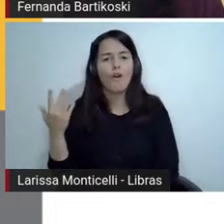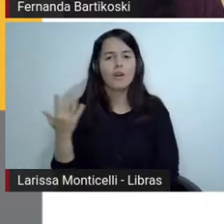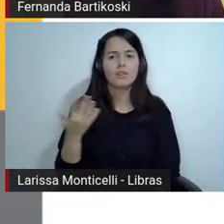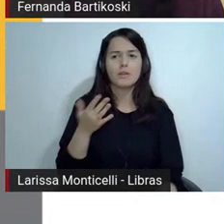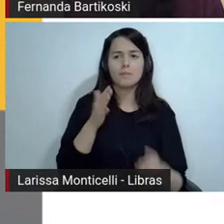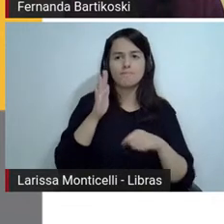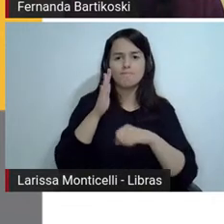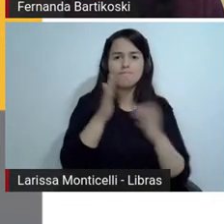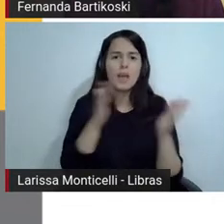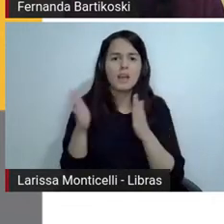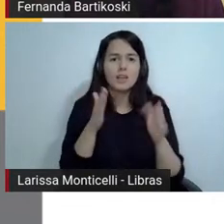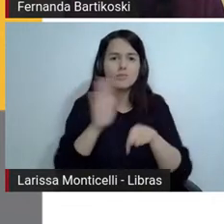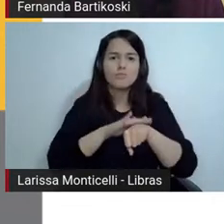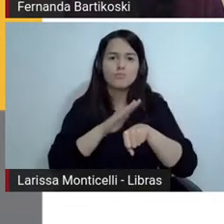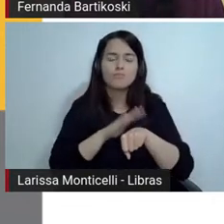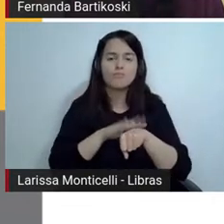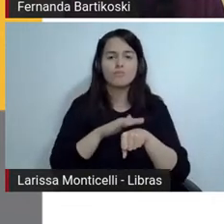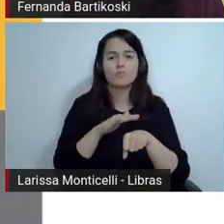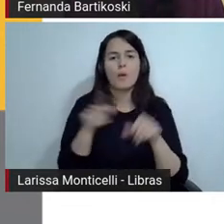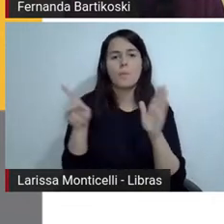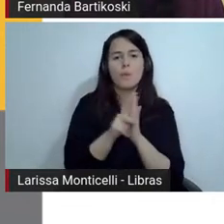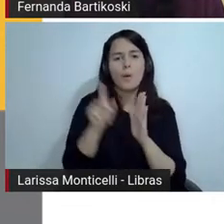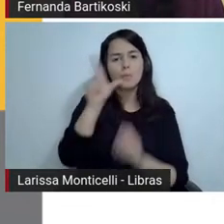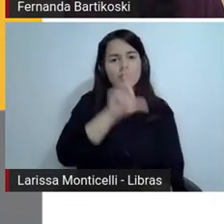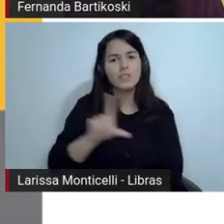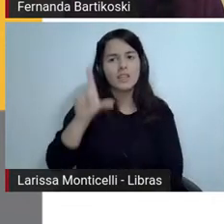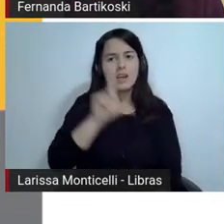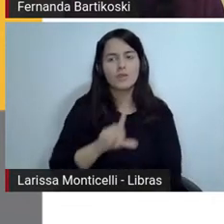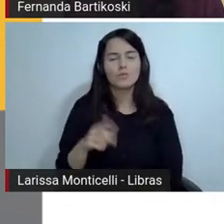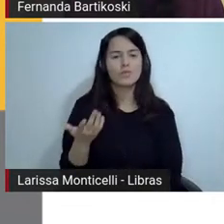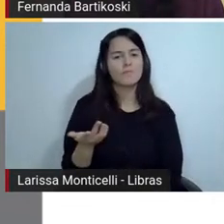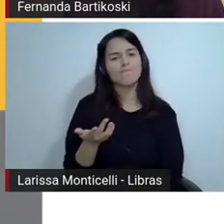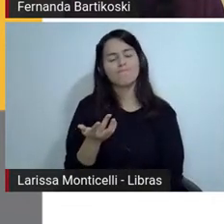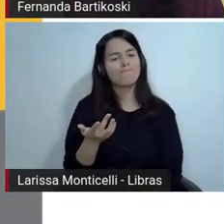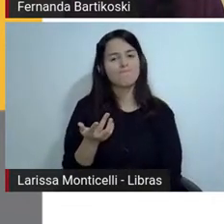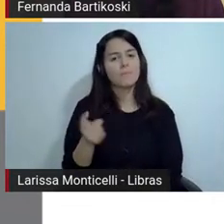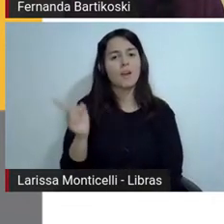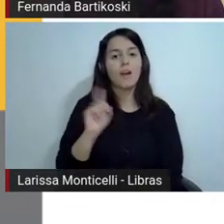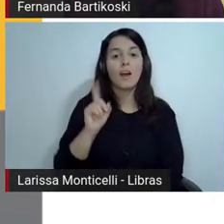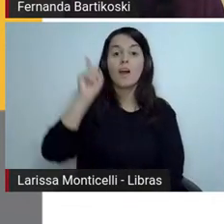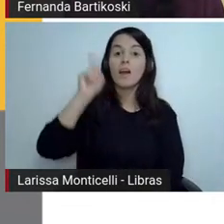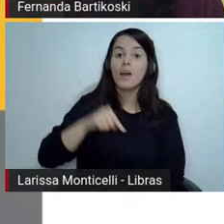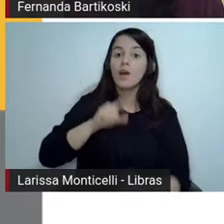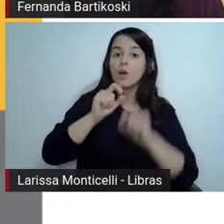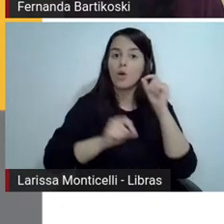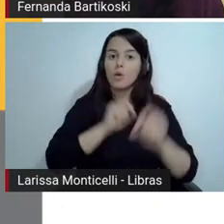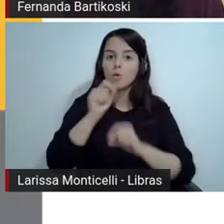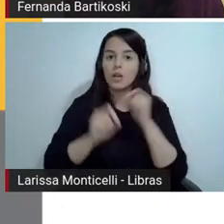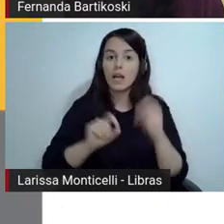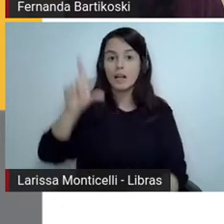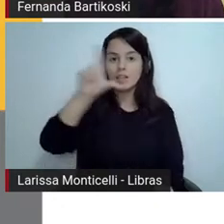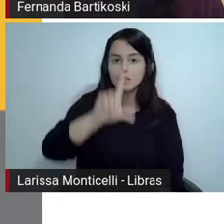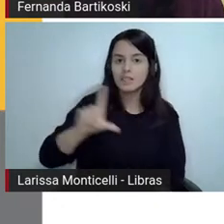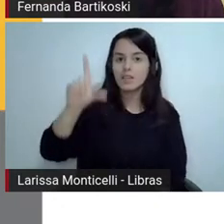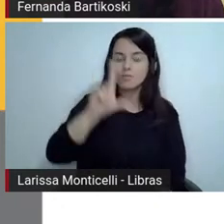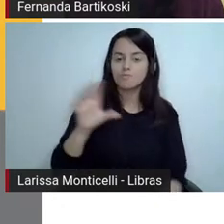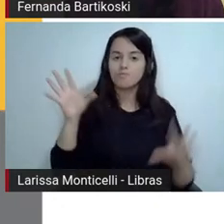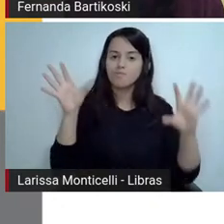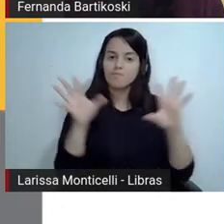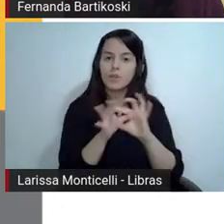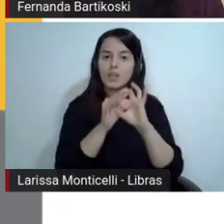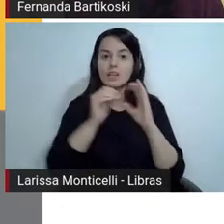efetiva experiência estética com os textos literários, né? E a gente sabe que no mundo cada vez mais acelerado,